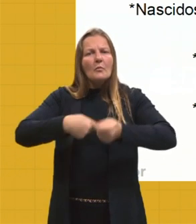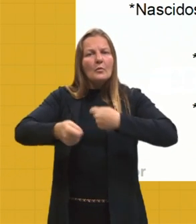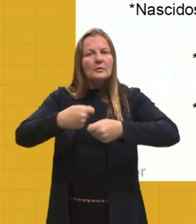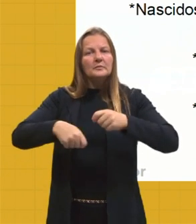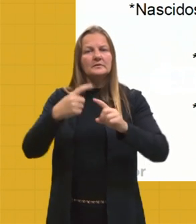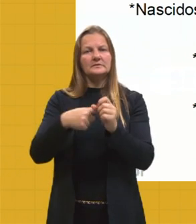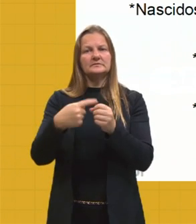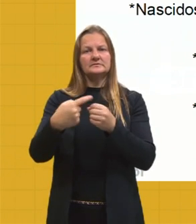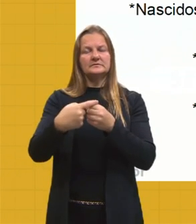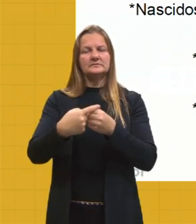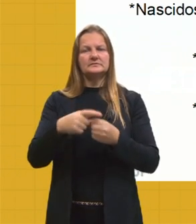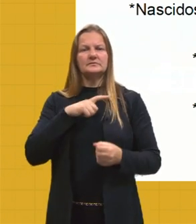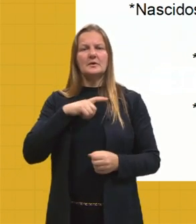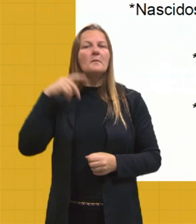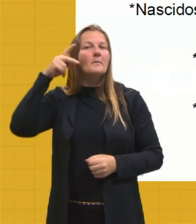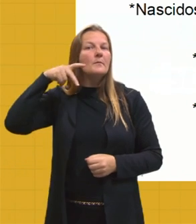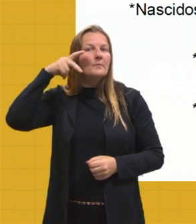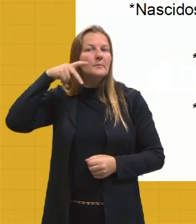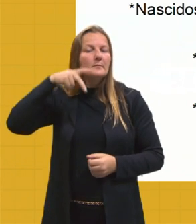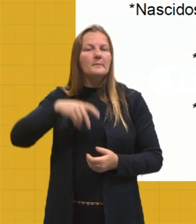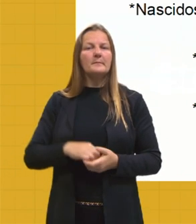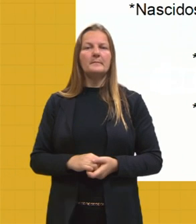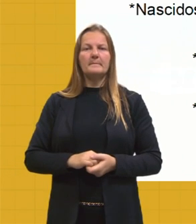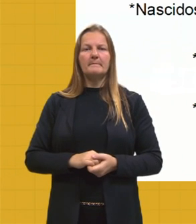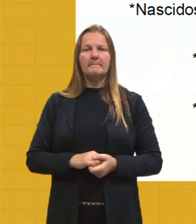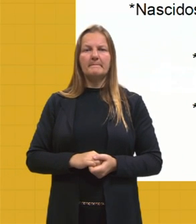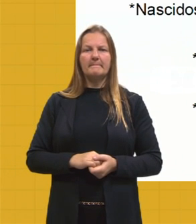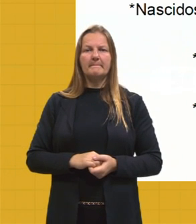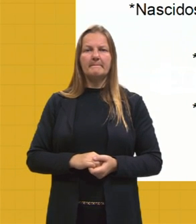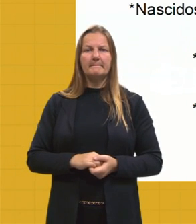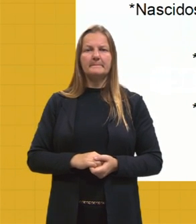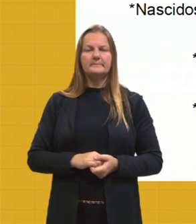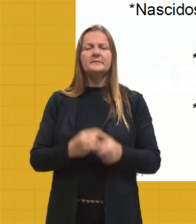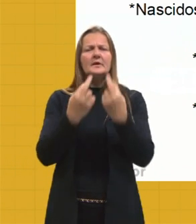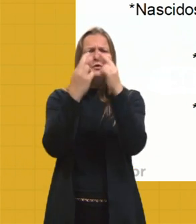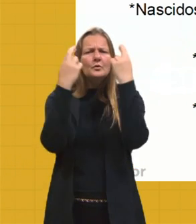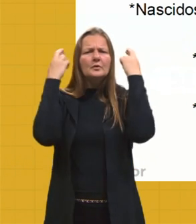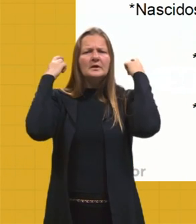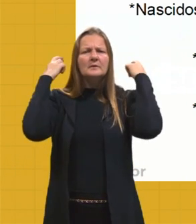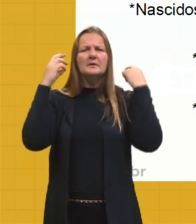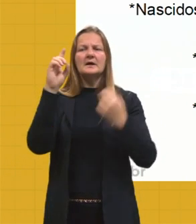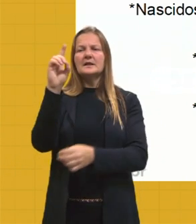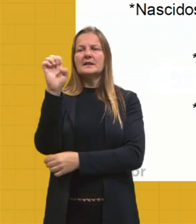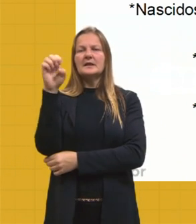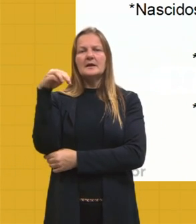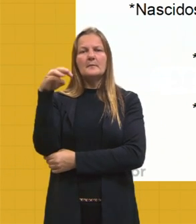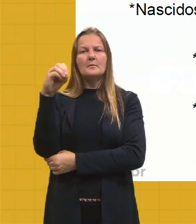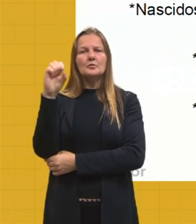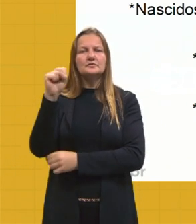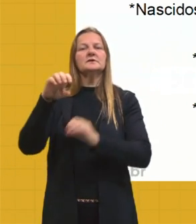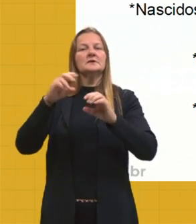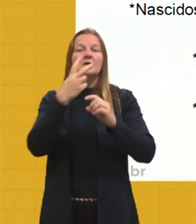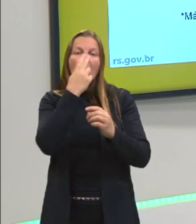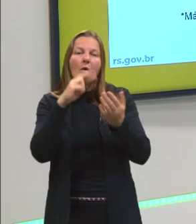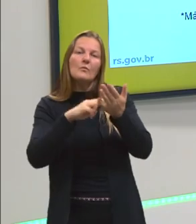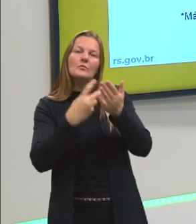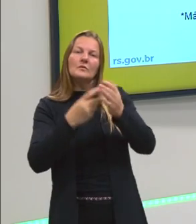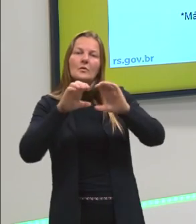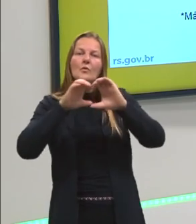que é chamada a política. Então, temos, olha nos gregos, os demos, que são essas comunidades,